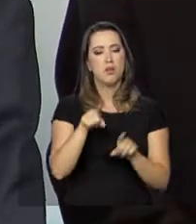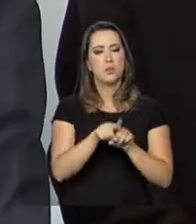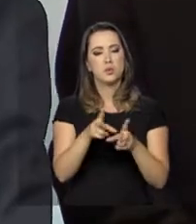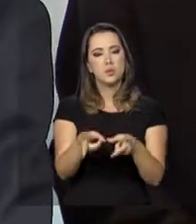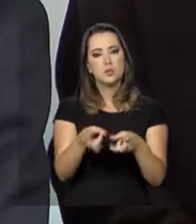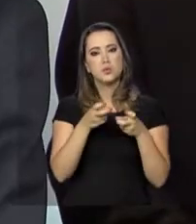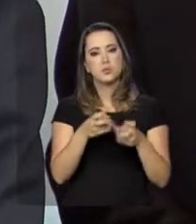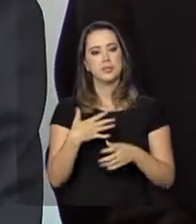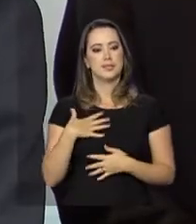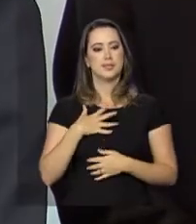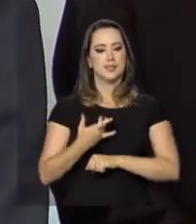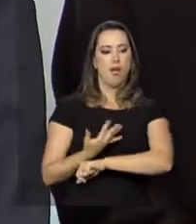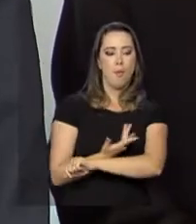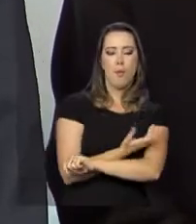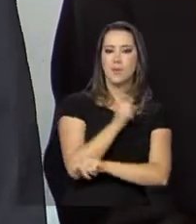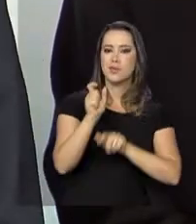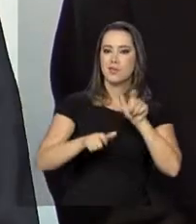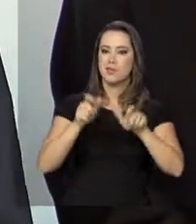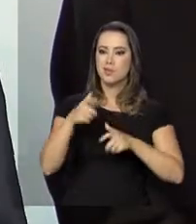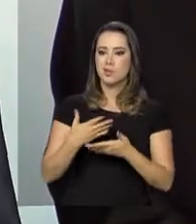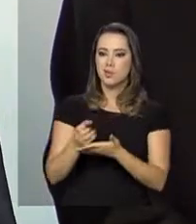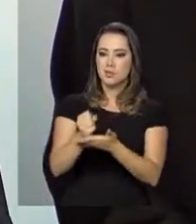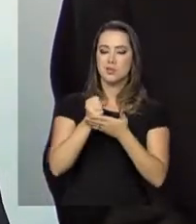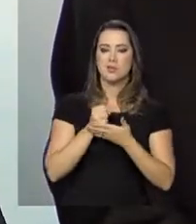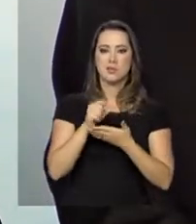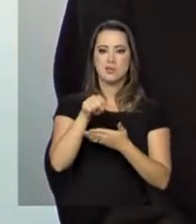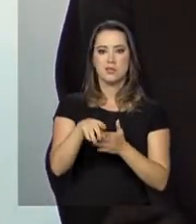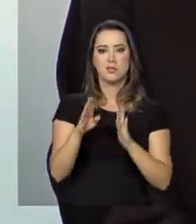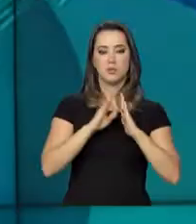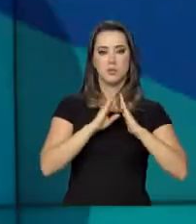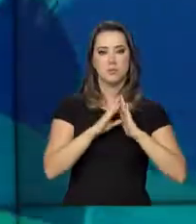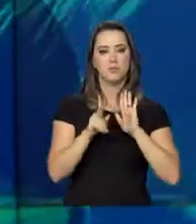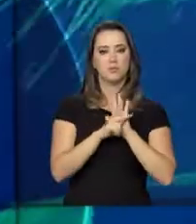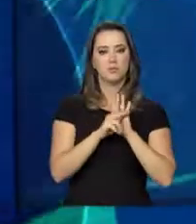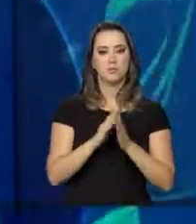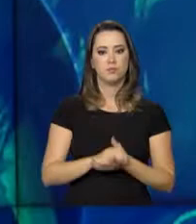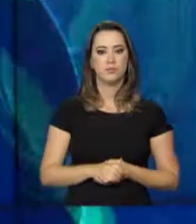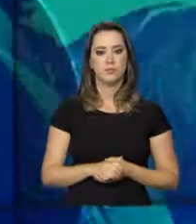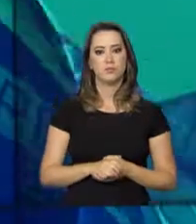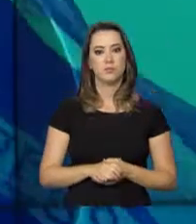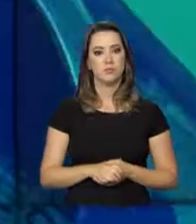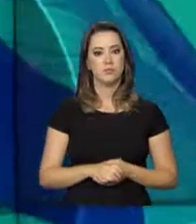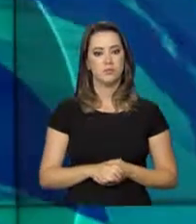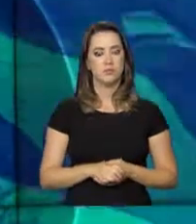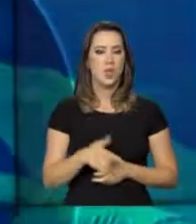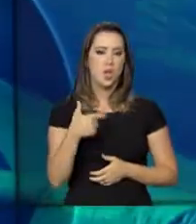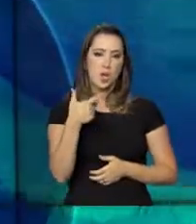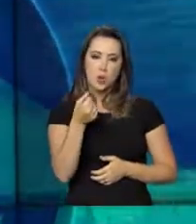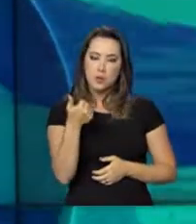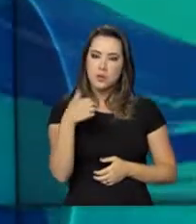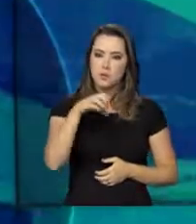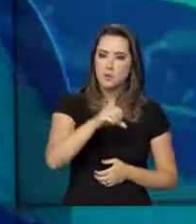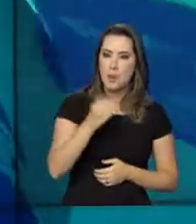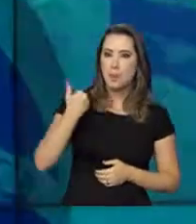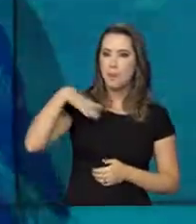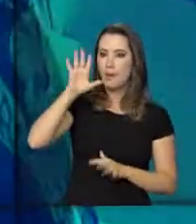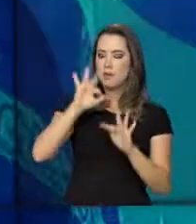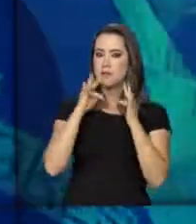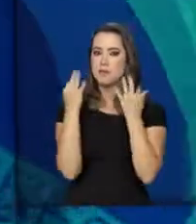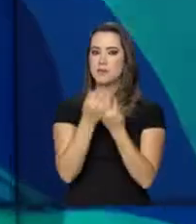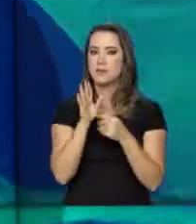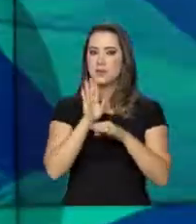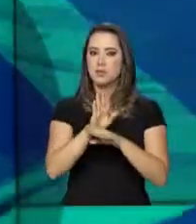a emoção daqueles que recebem a sua casa. Em 2019, mais famílias serão